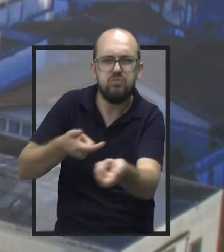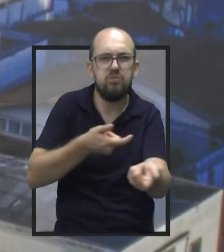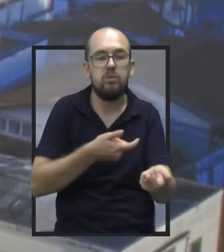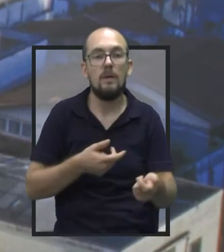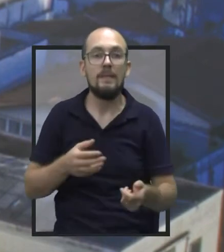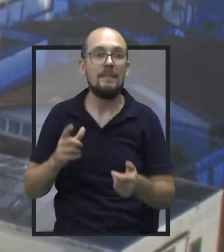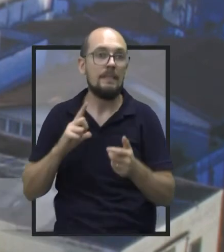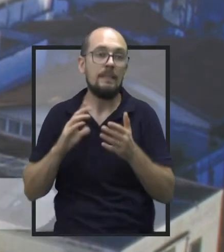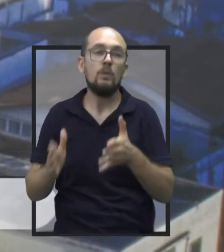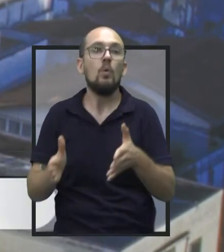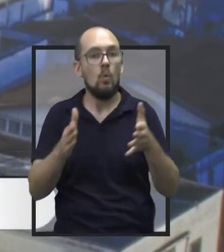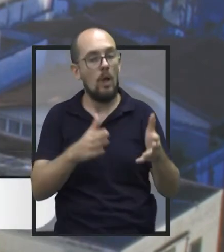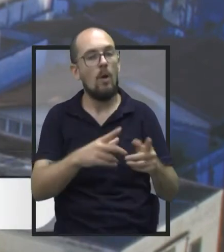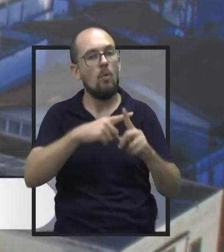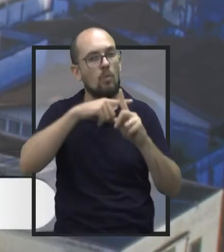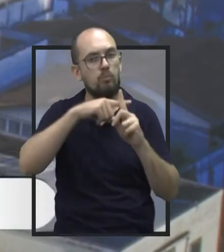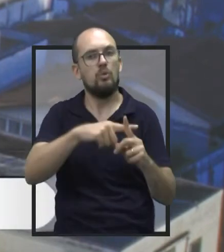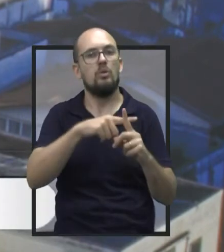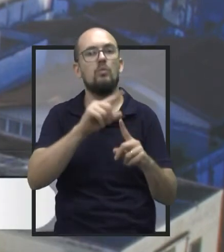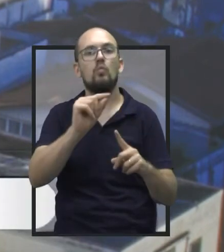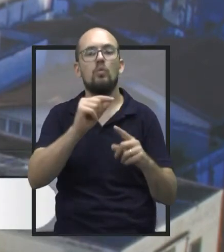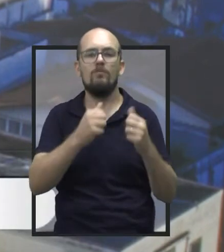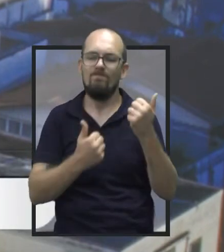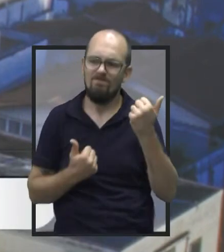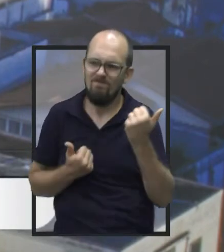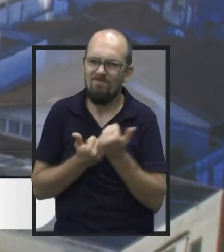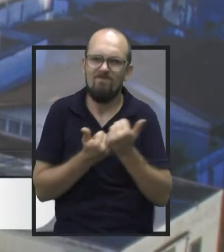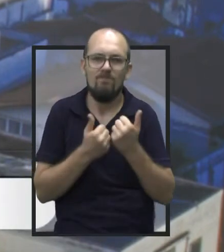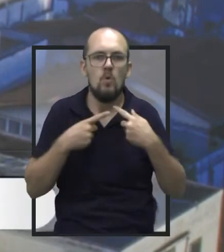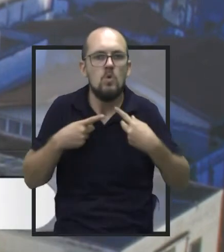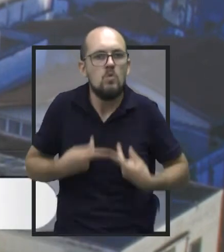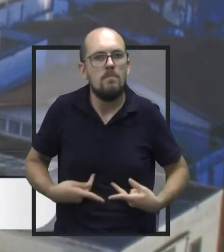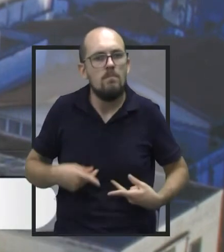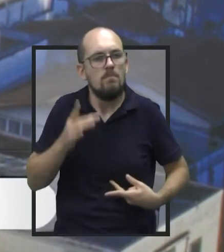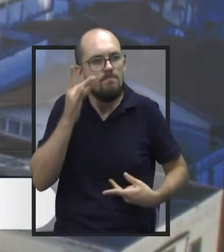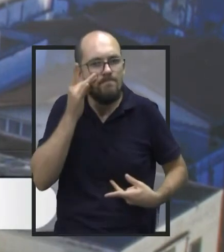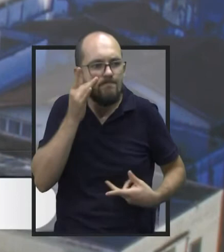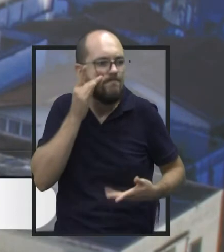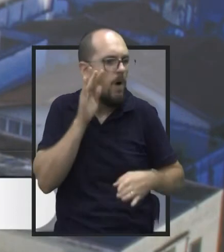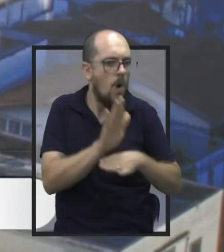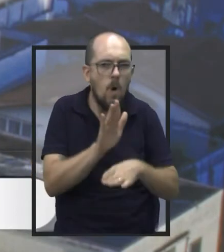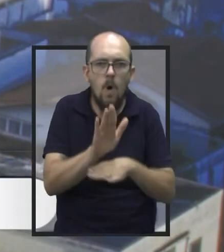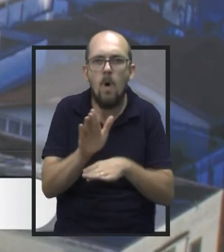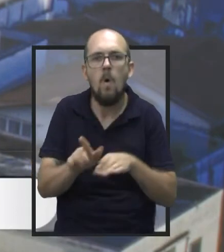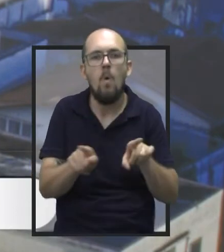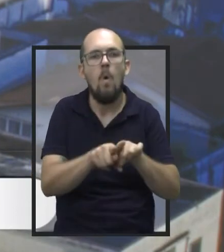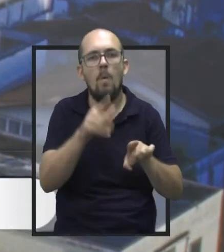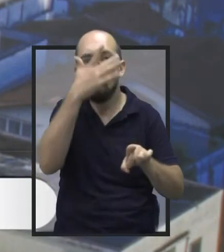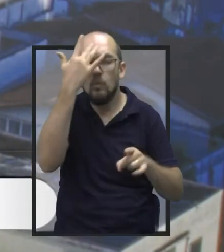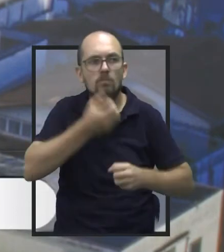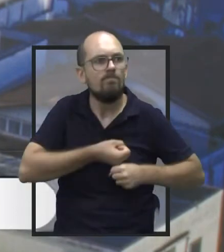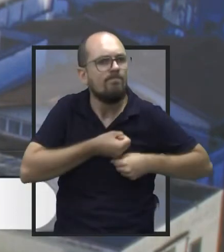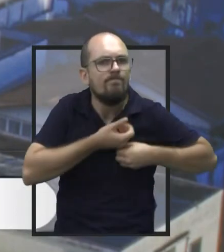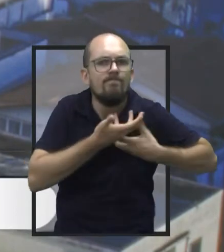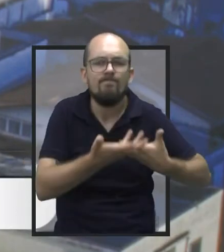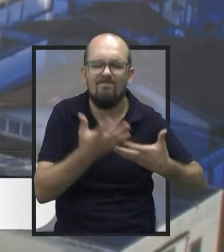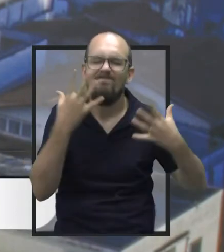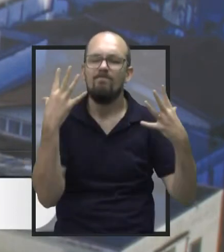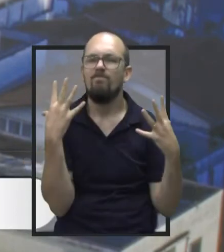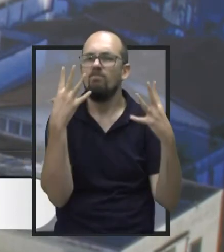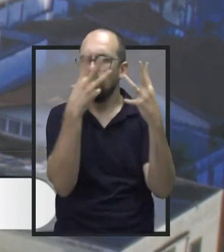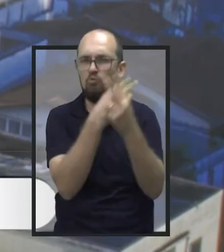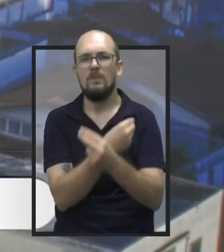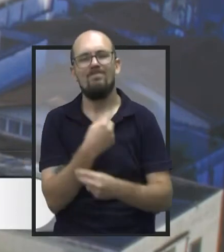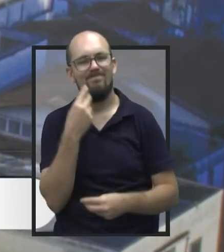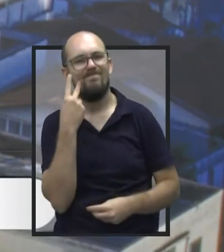teve um lado positivo em tudo isso. A força-tarefa, a humanidade que abrochou nas pessoas. Foi lindo de ver